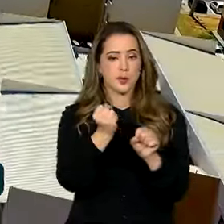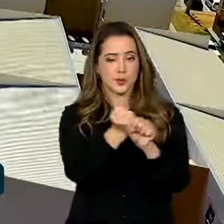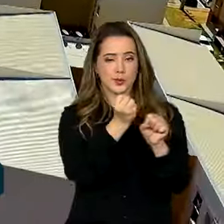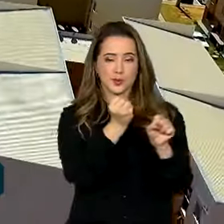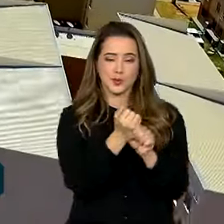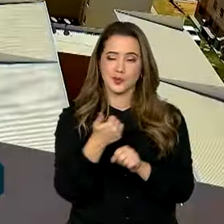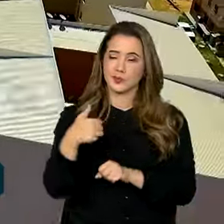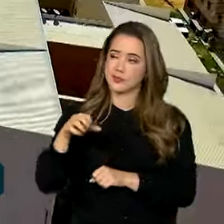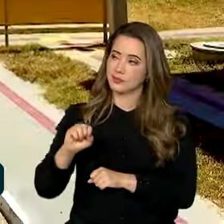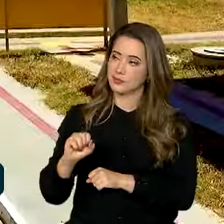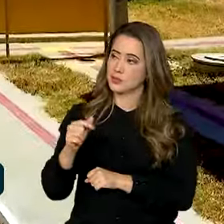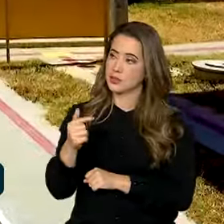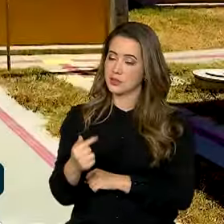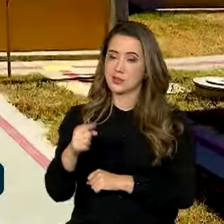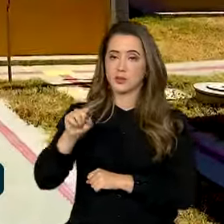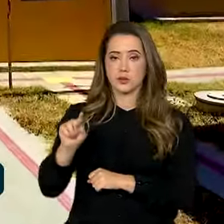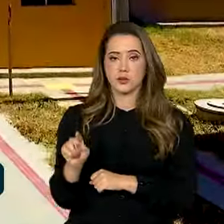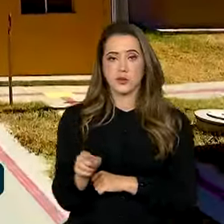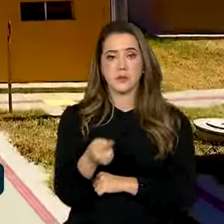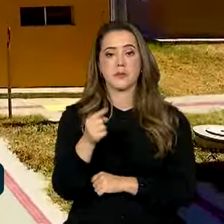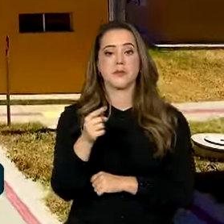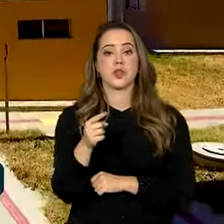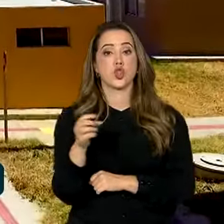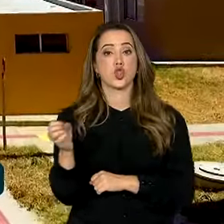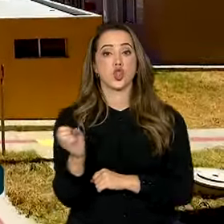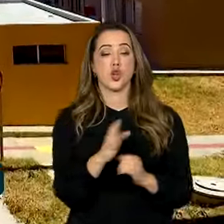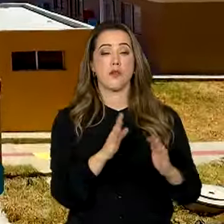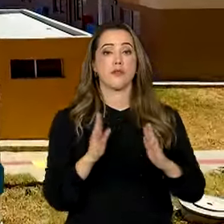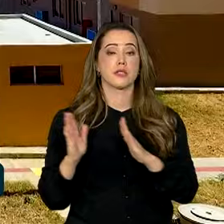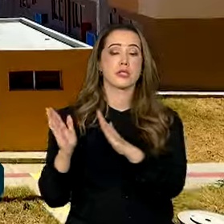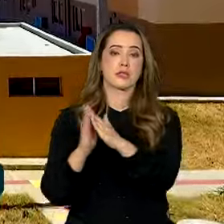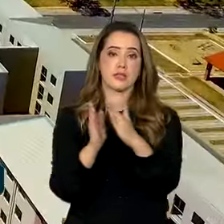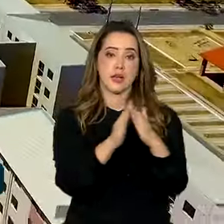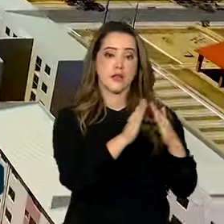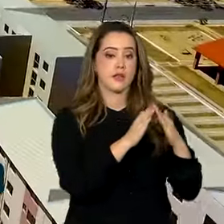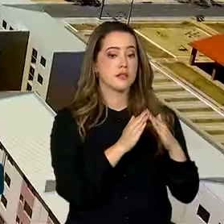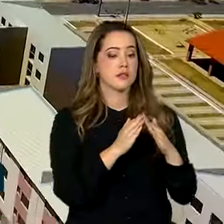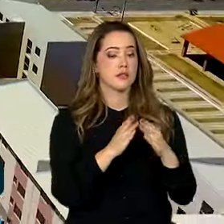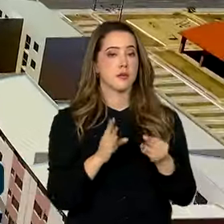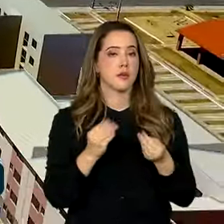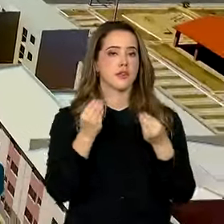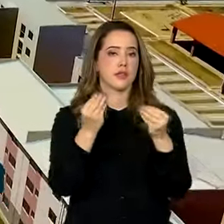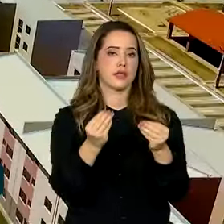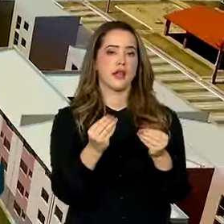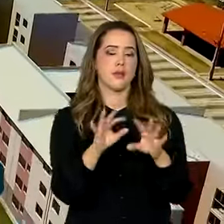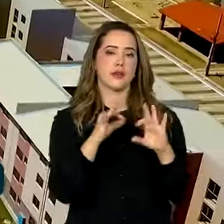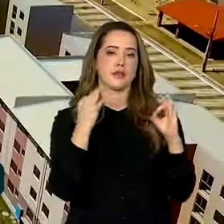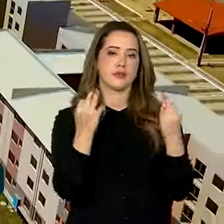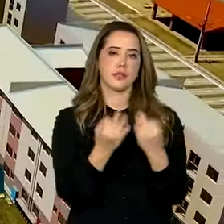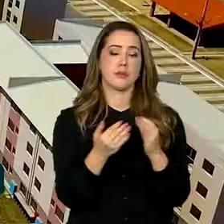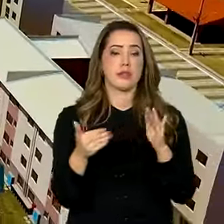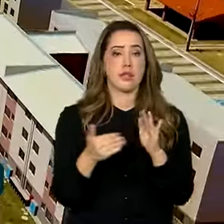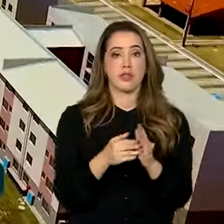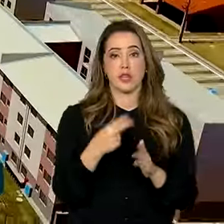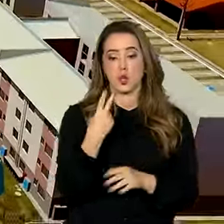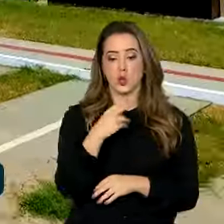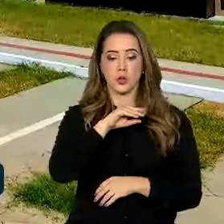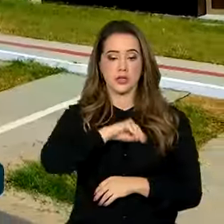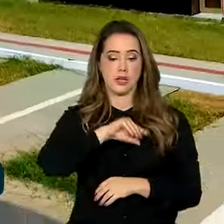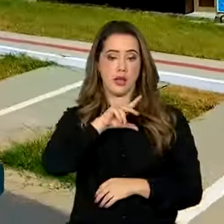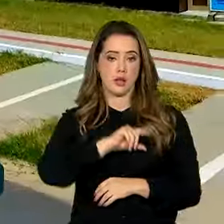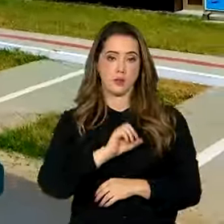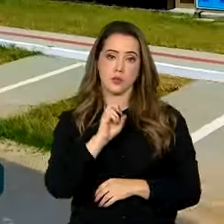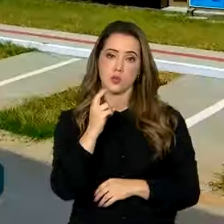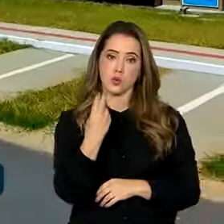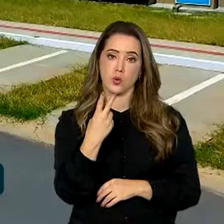187.500 novas unidades habitacionais para famílias com renda de até dois salários mínimos